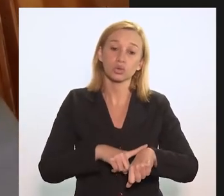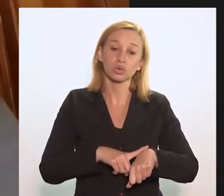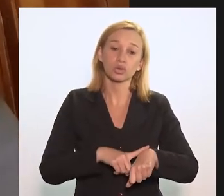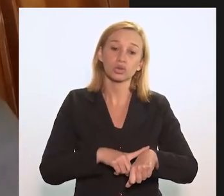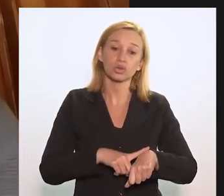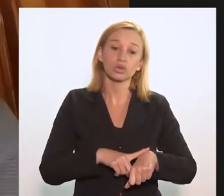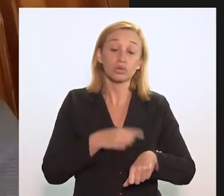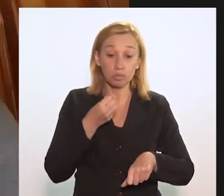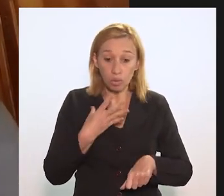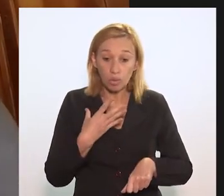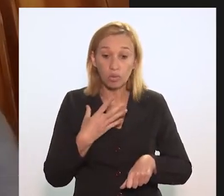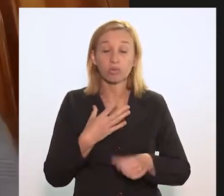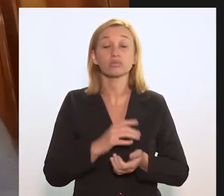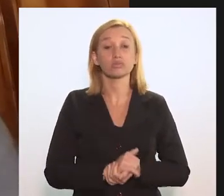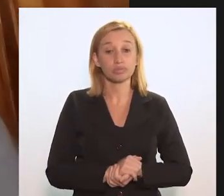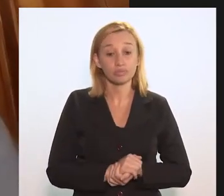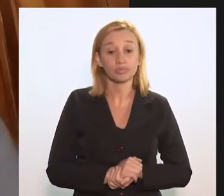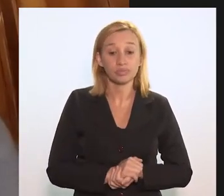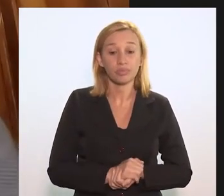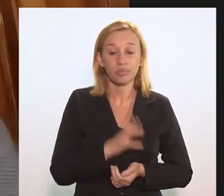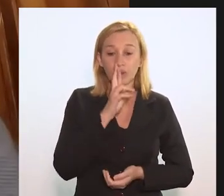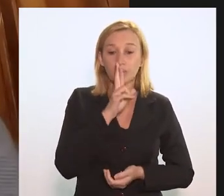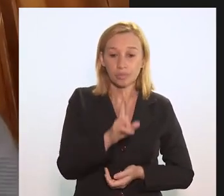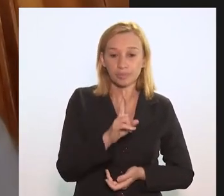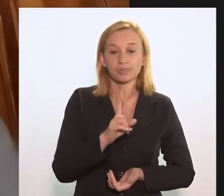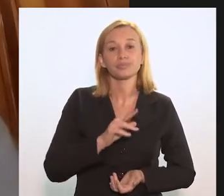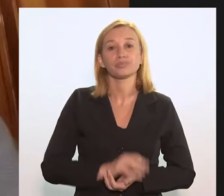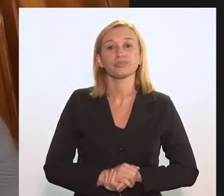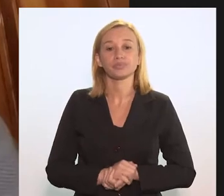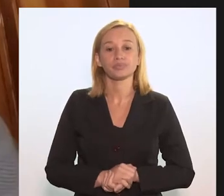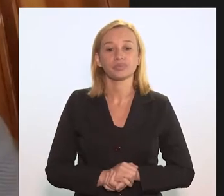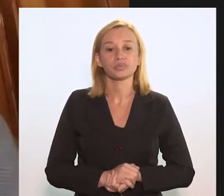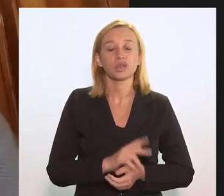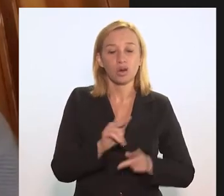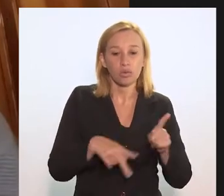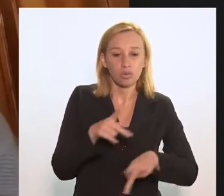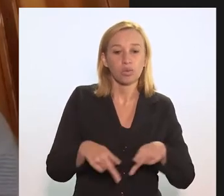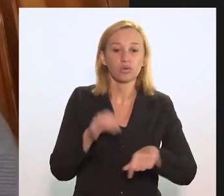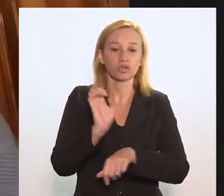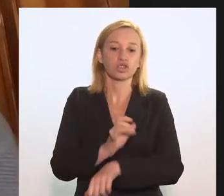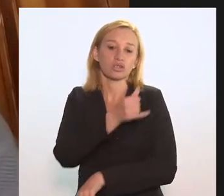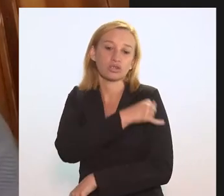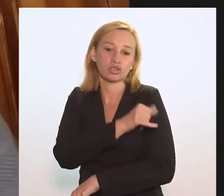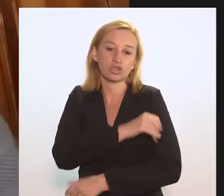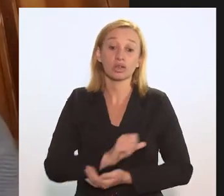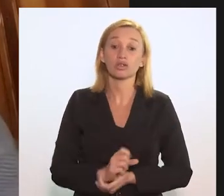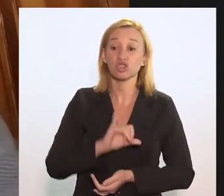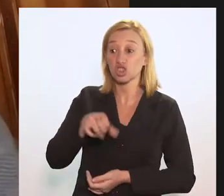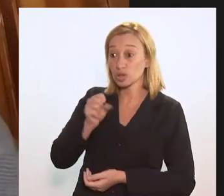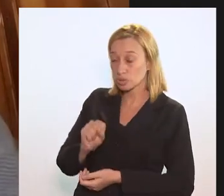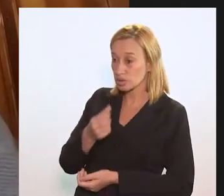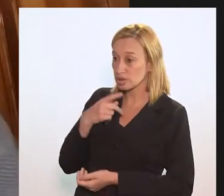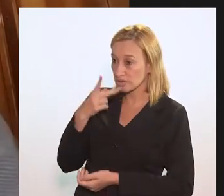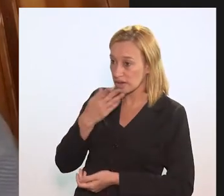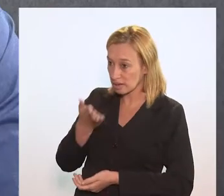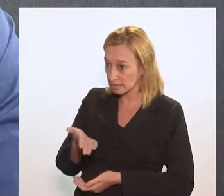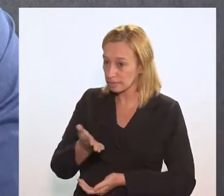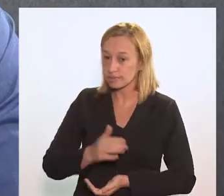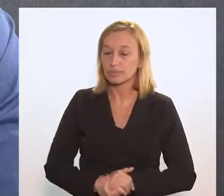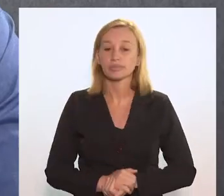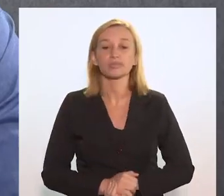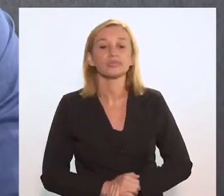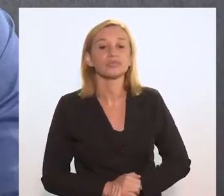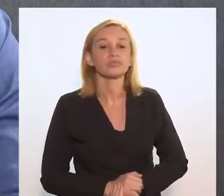apropriado, num momento positivo de dar uma resposta à população do estado do Rio de Janeiro. Jesus, suas